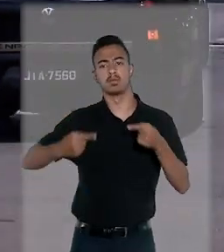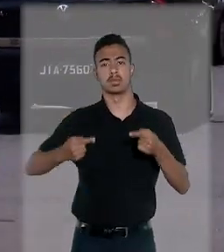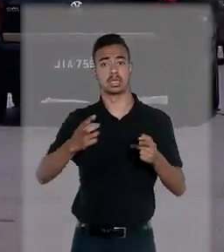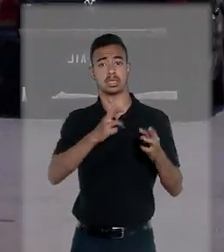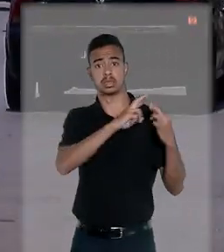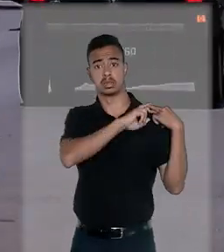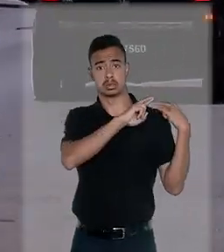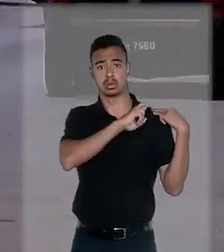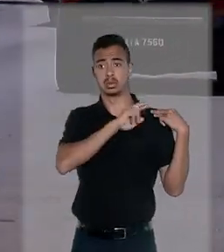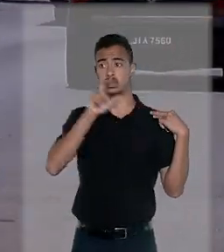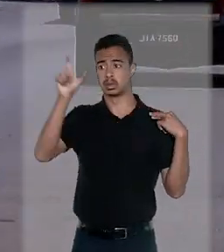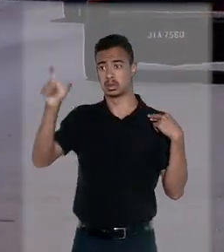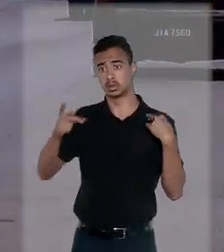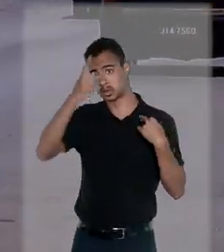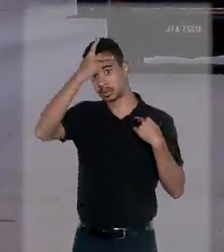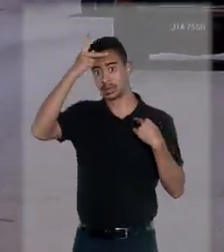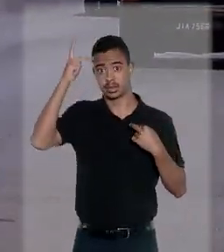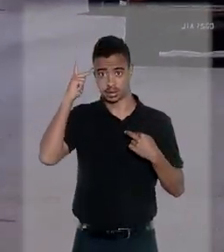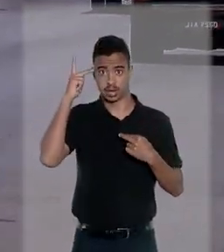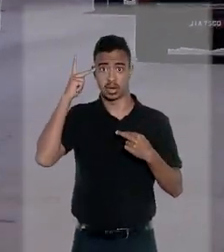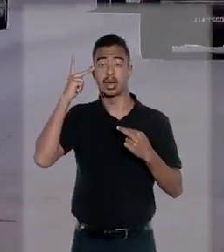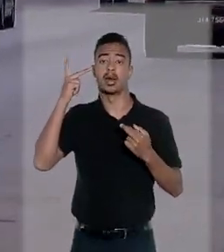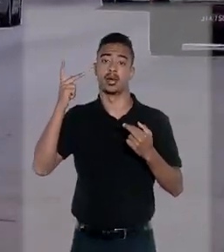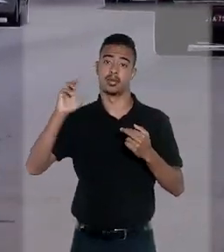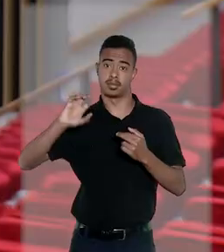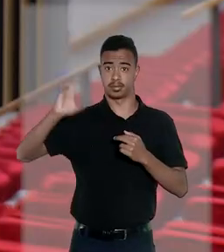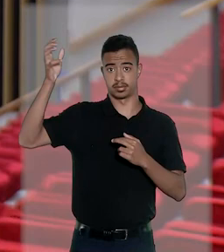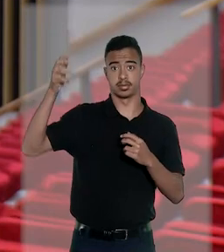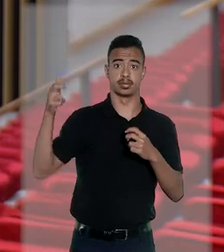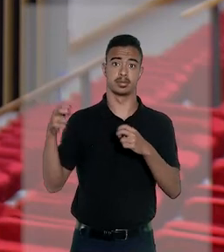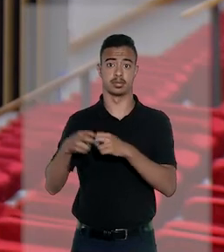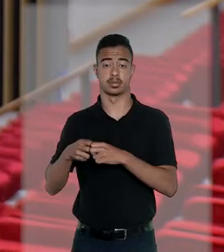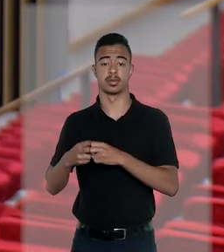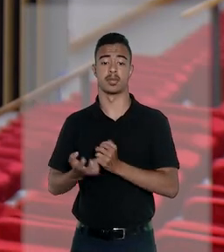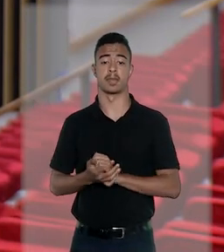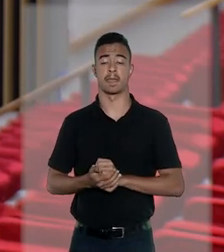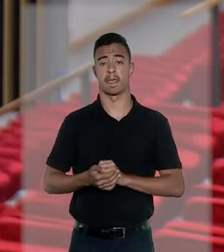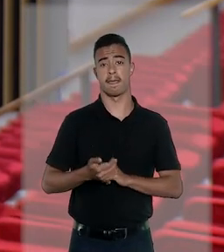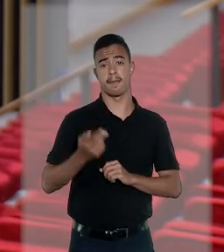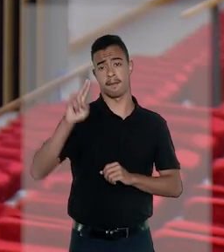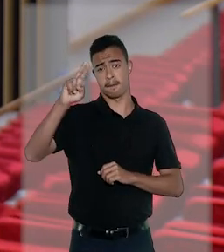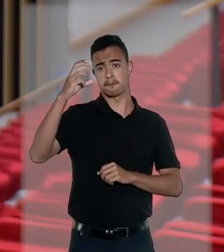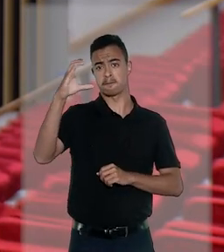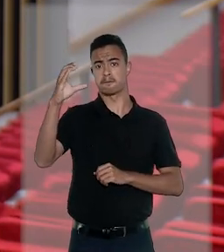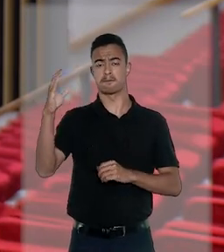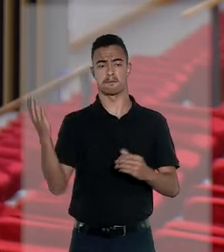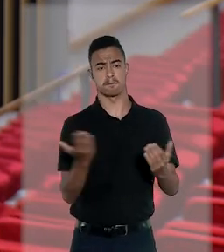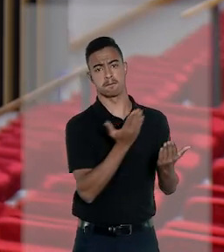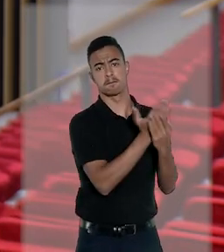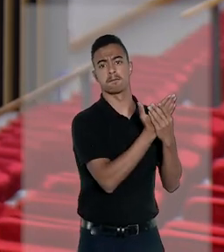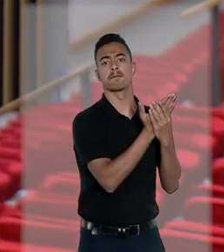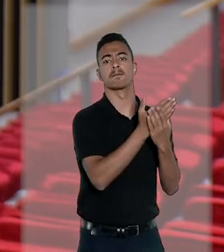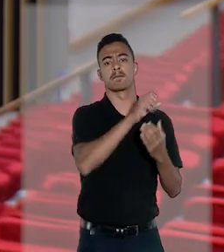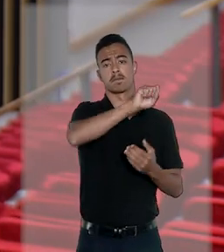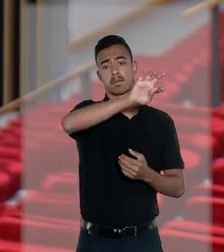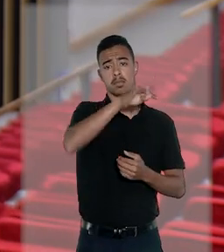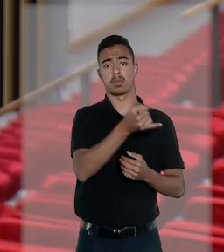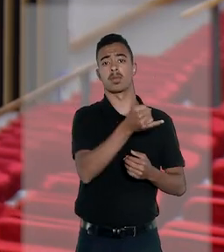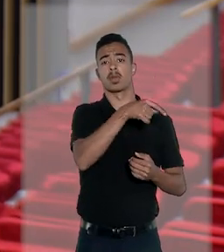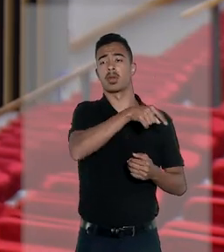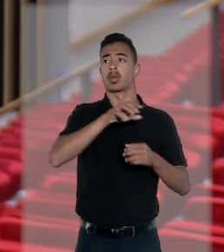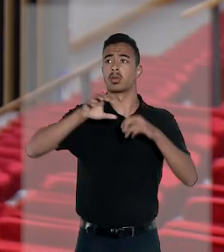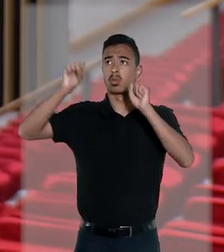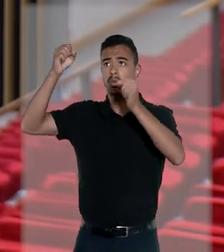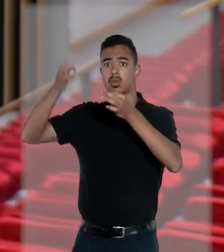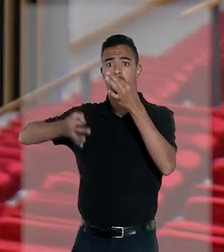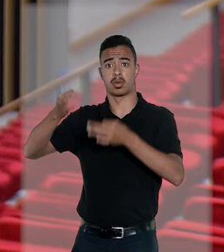discute a responsabilidade civil pelo acidente. O habeas corpus foi impetrado no STJ após o Tribunal de Justiça